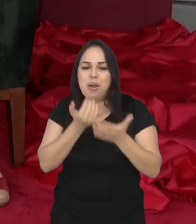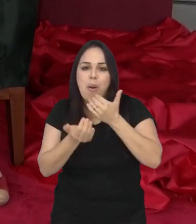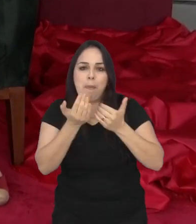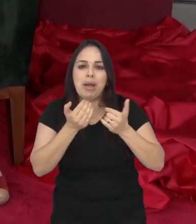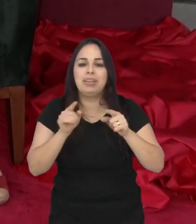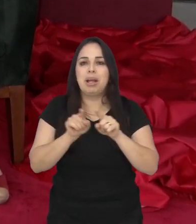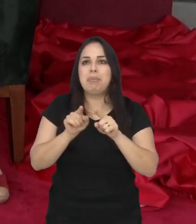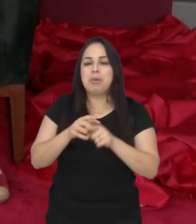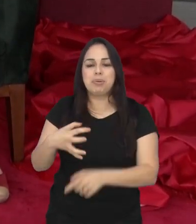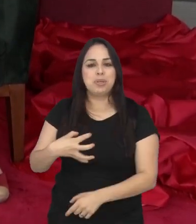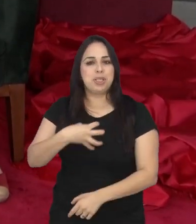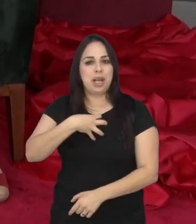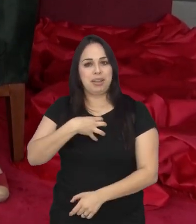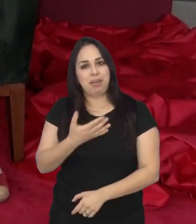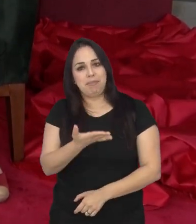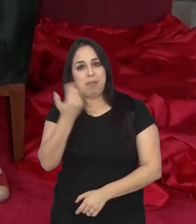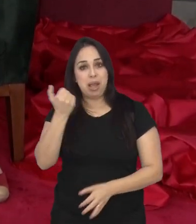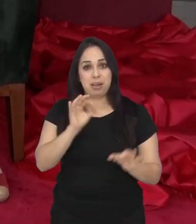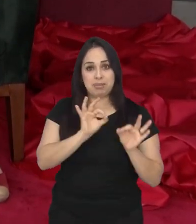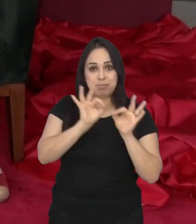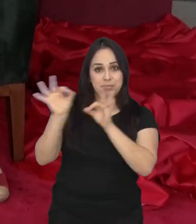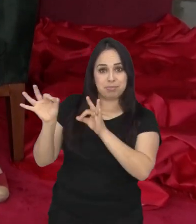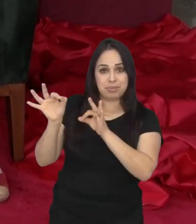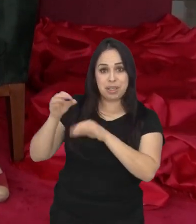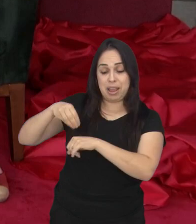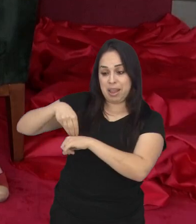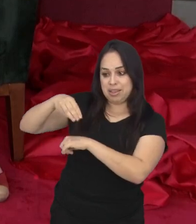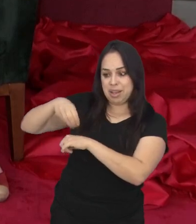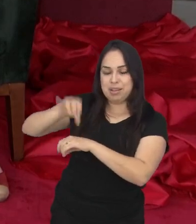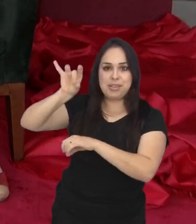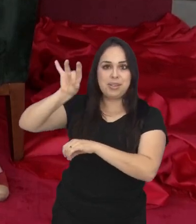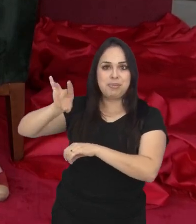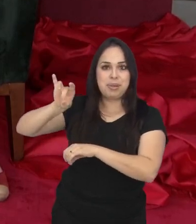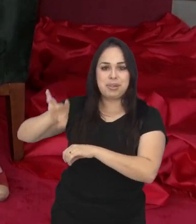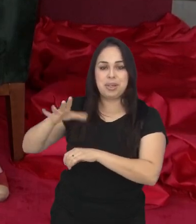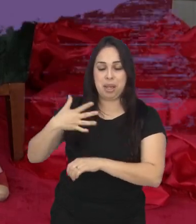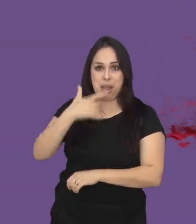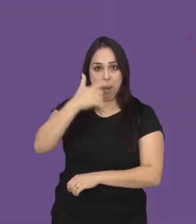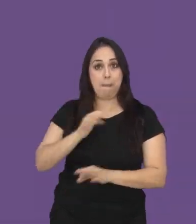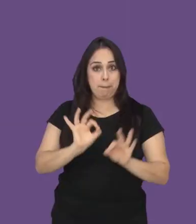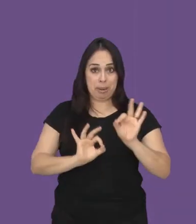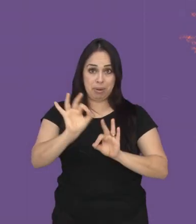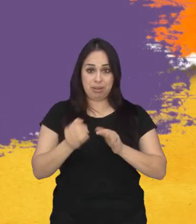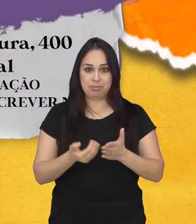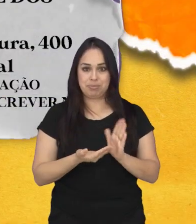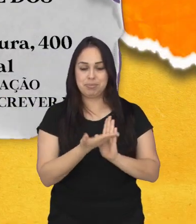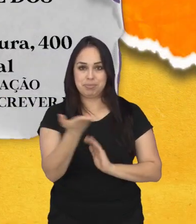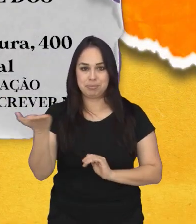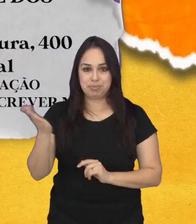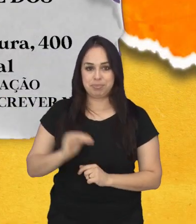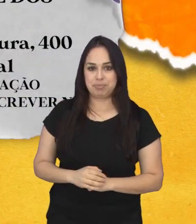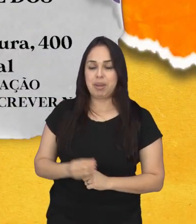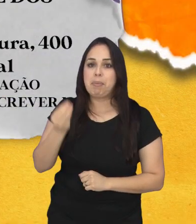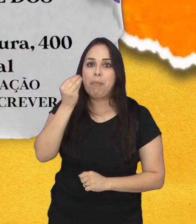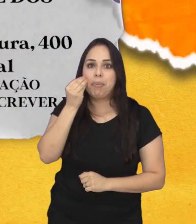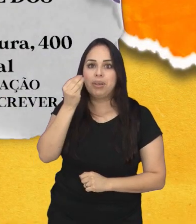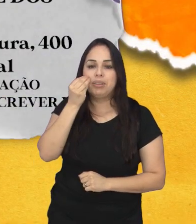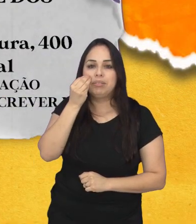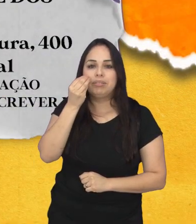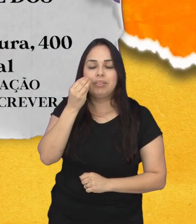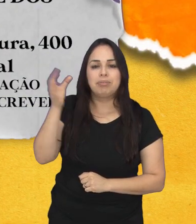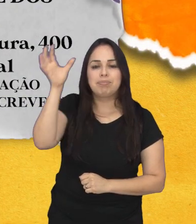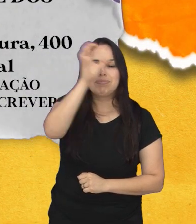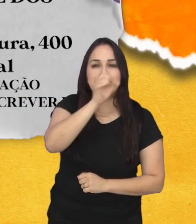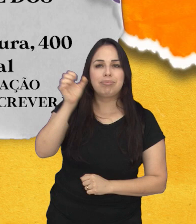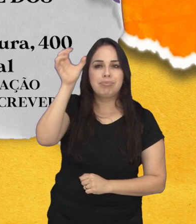que envolve a ocasião. Então vem comigo e acompanhe as dicas especiais que eu preparei! Essa é uma oportunidade para